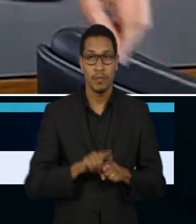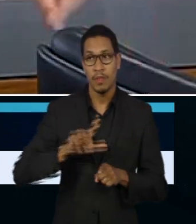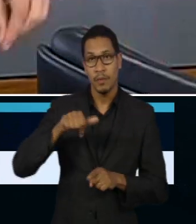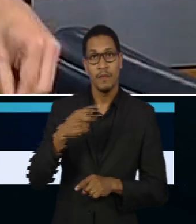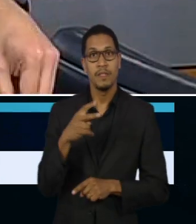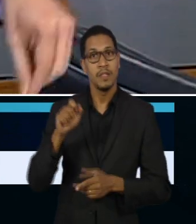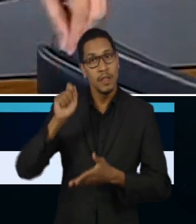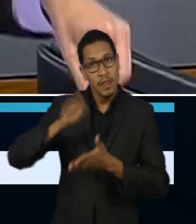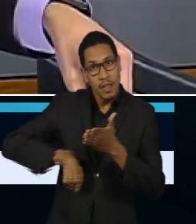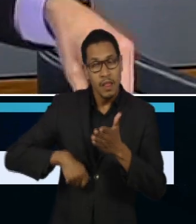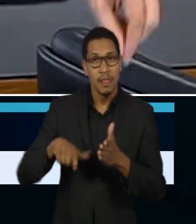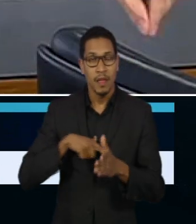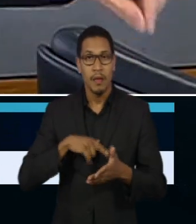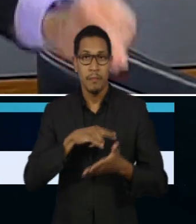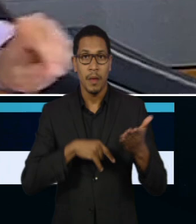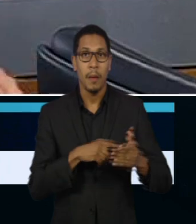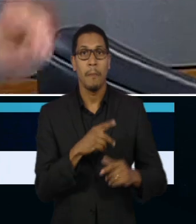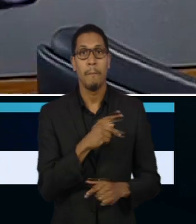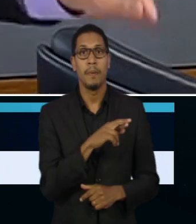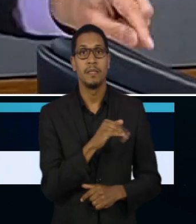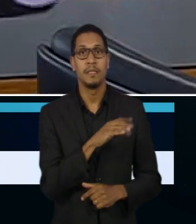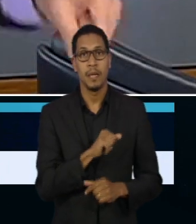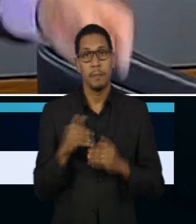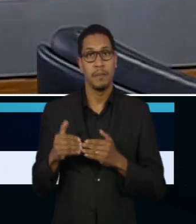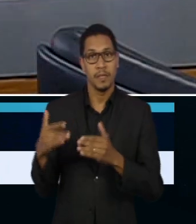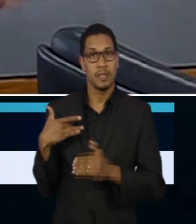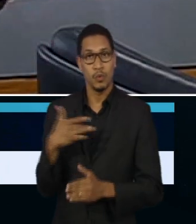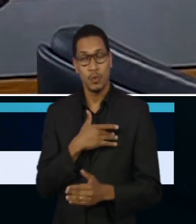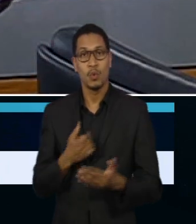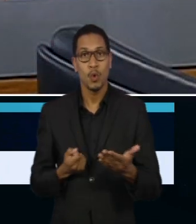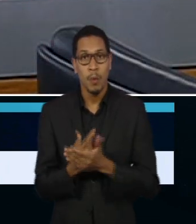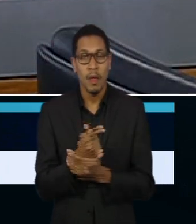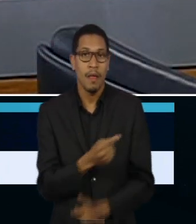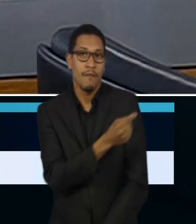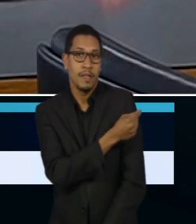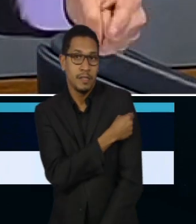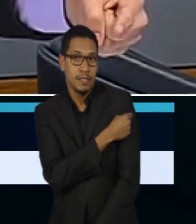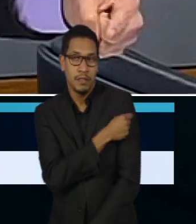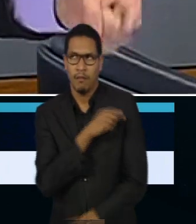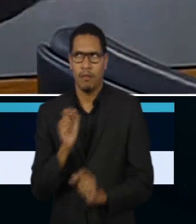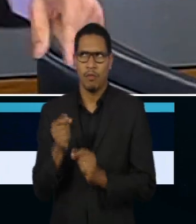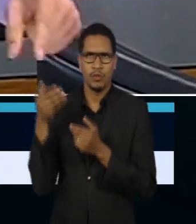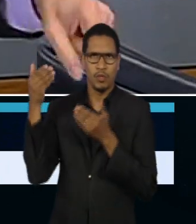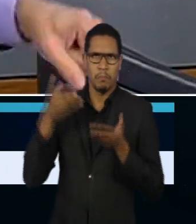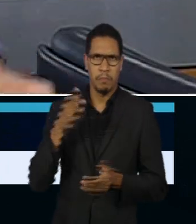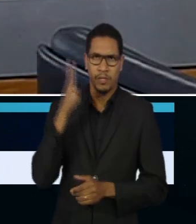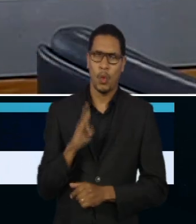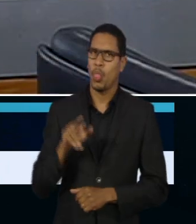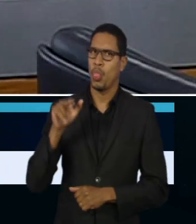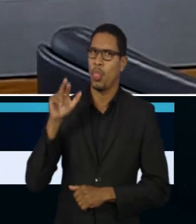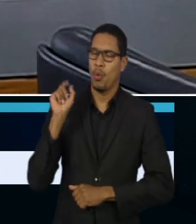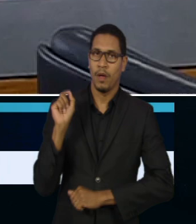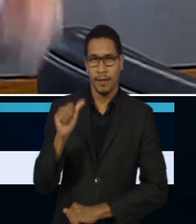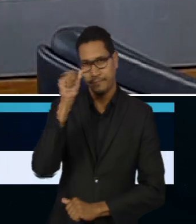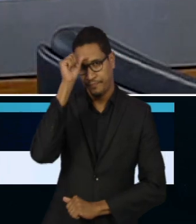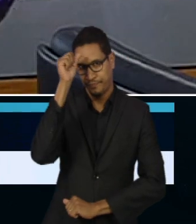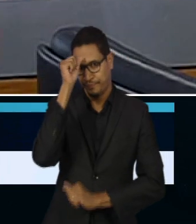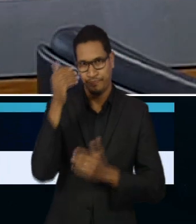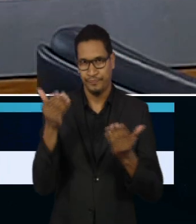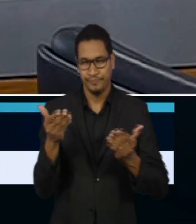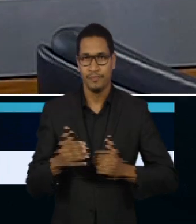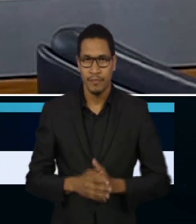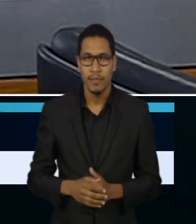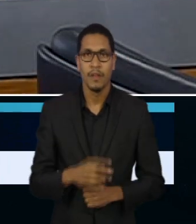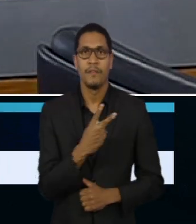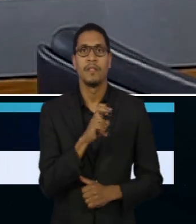contrato. Precisa, Ministério da Saúde, para aquisição da vacina, que nunca viria a chegar no Brasil, da vacina Covaxin. 25